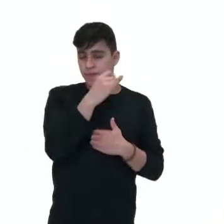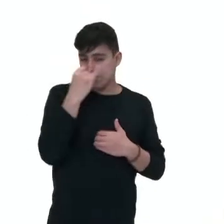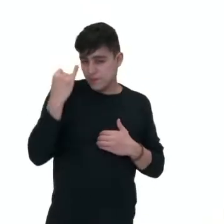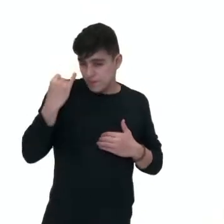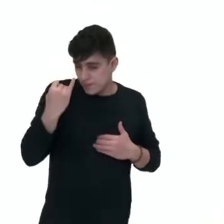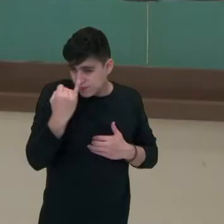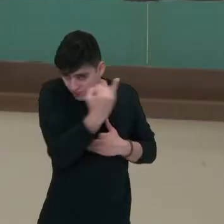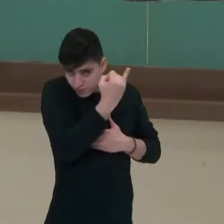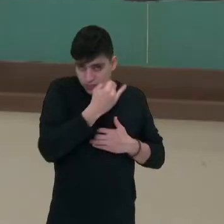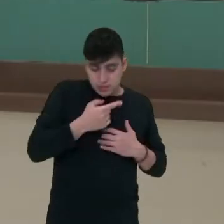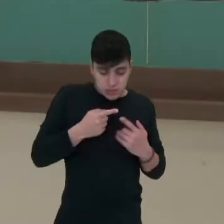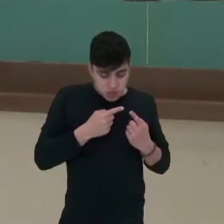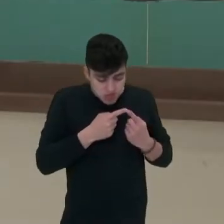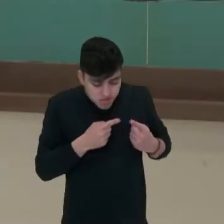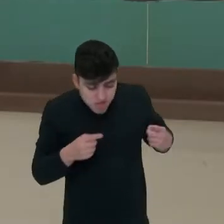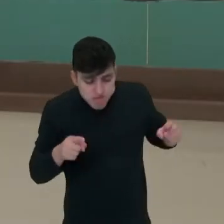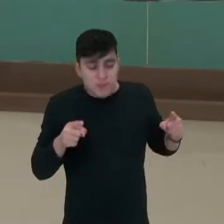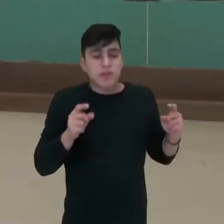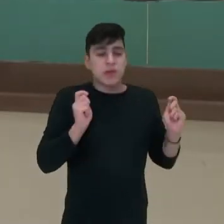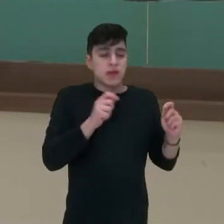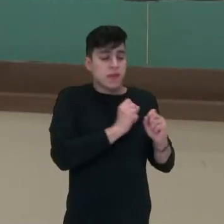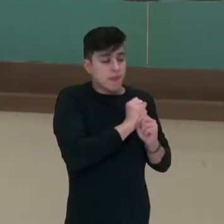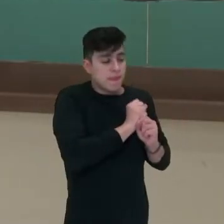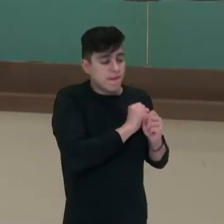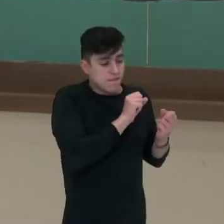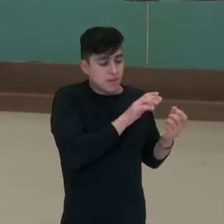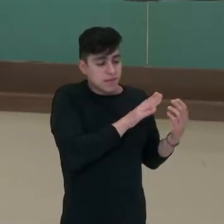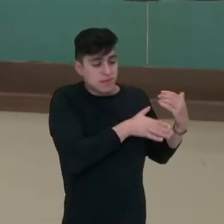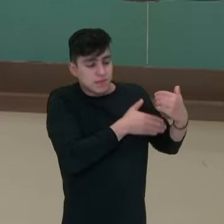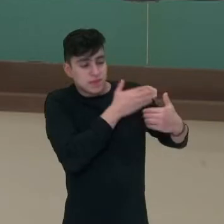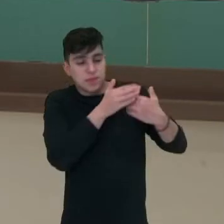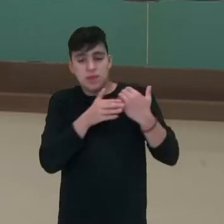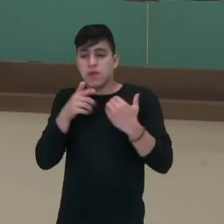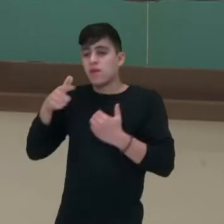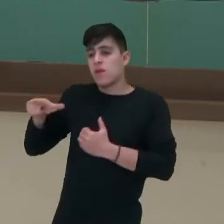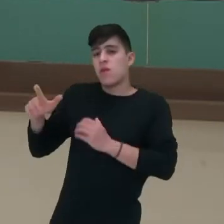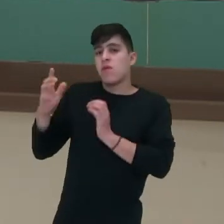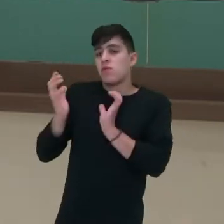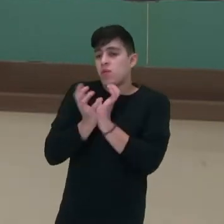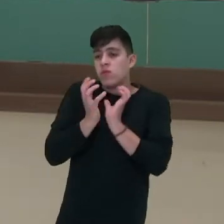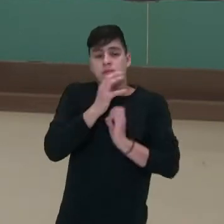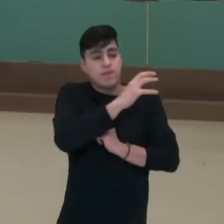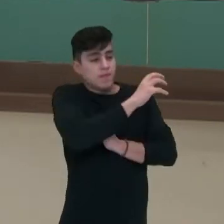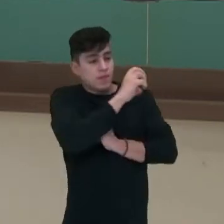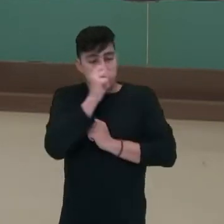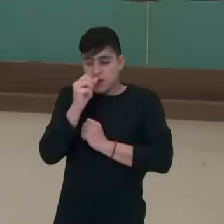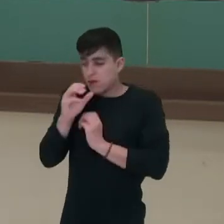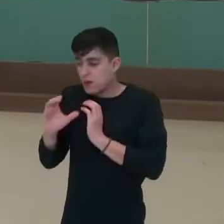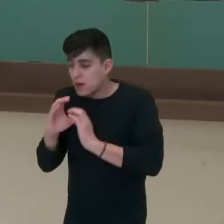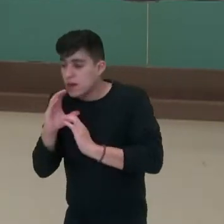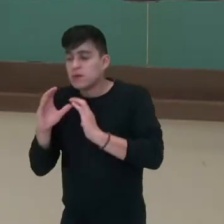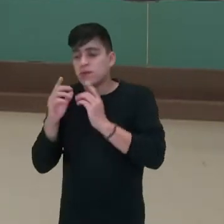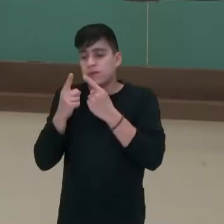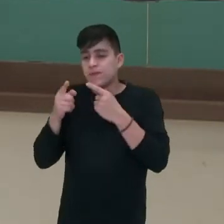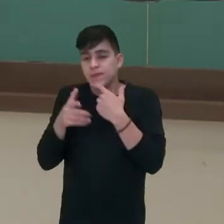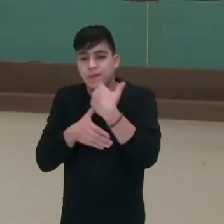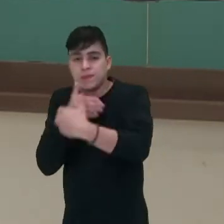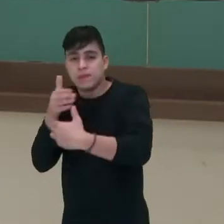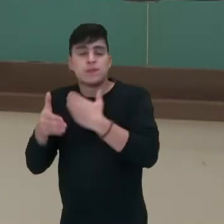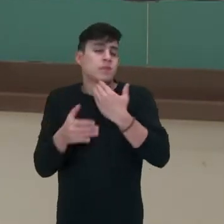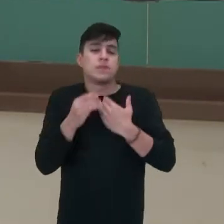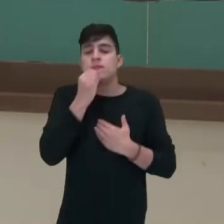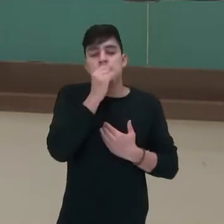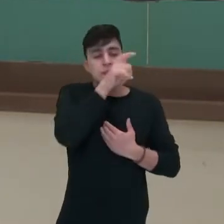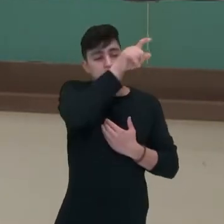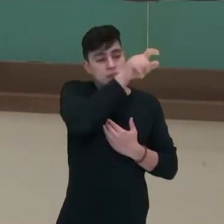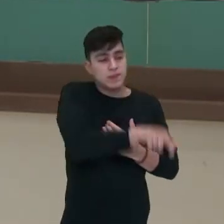para o quê? Para que a música passe, né? De geração, ali em geração, que ultrapasse o tempo, né? Então, assim, um músico fez, né?